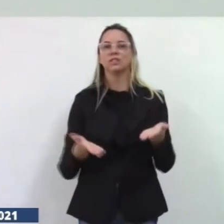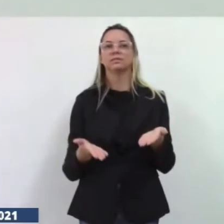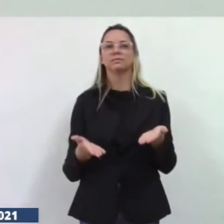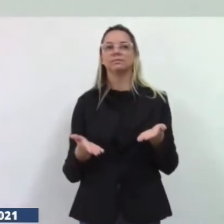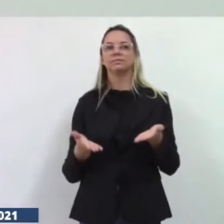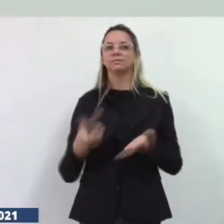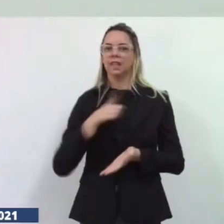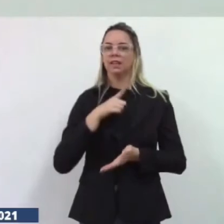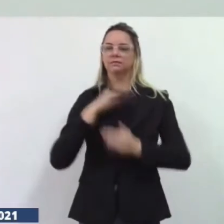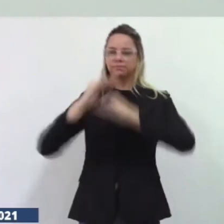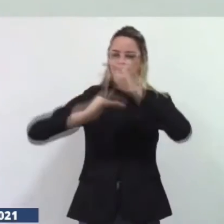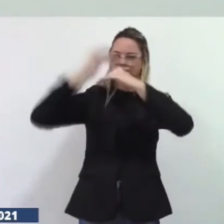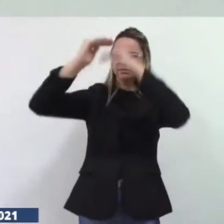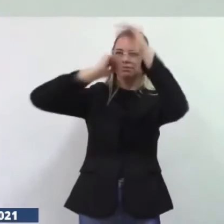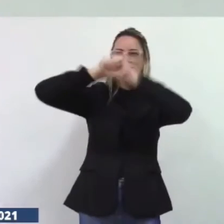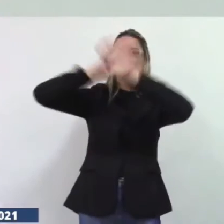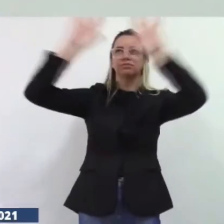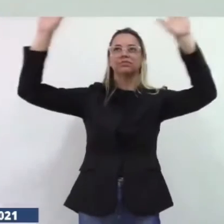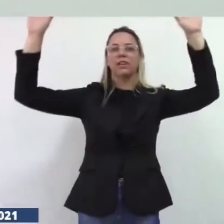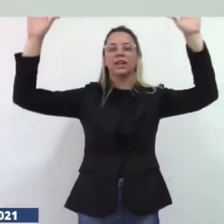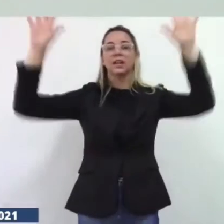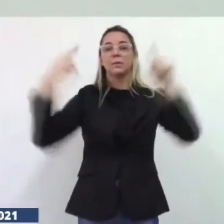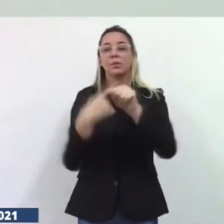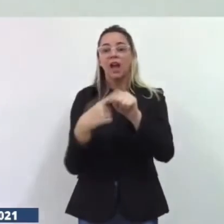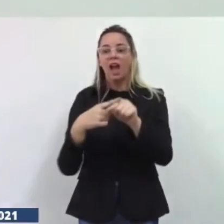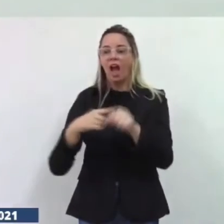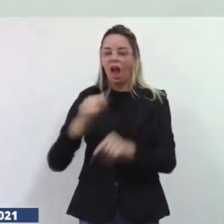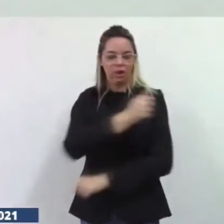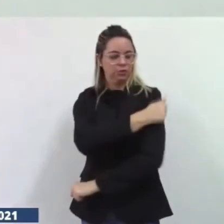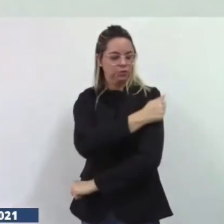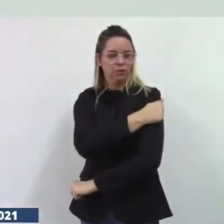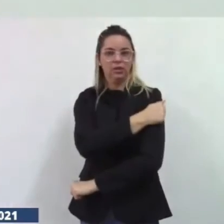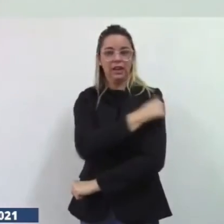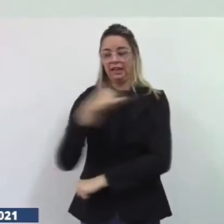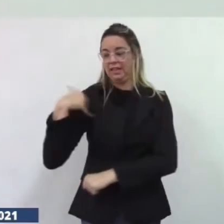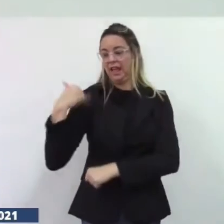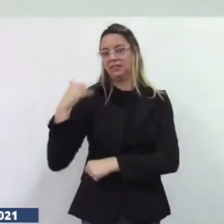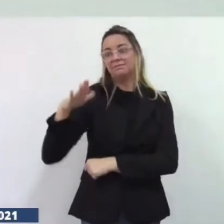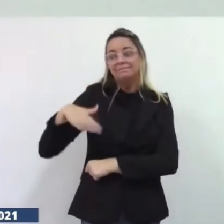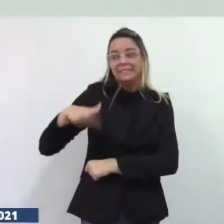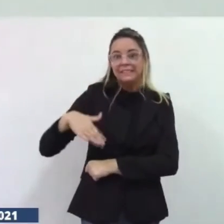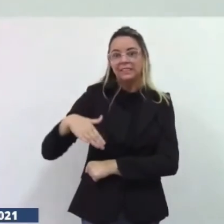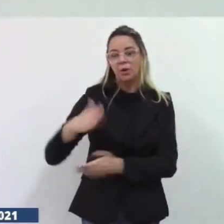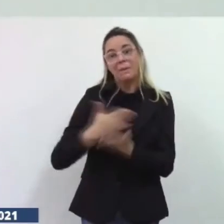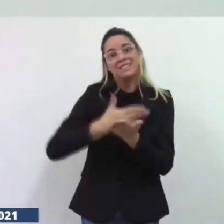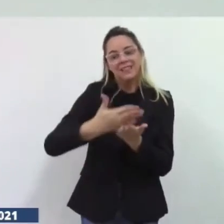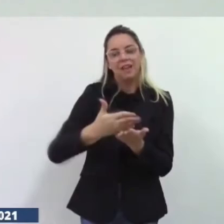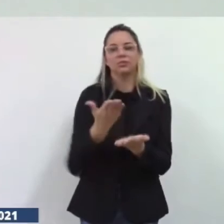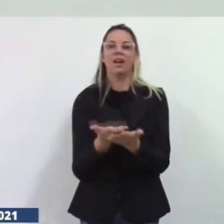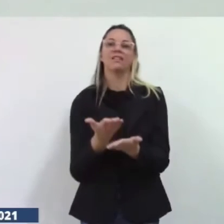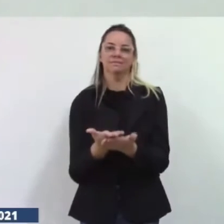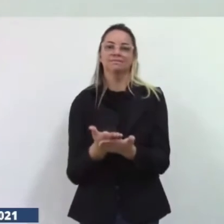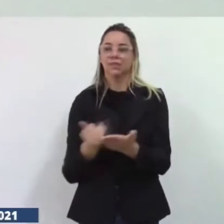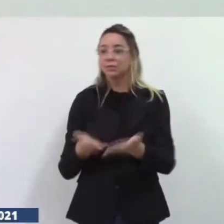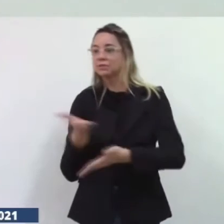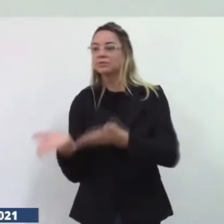um grande desenvolvimento mas vai ter mais ainda porque o aluno vai estar com menos idade dentro de uma escola tendo toda a assistência